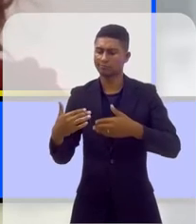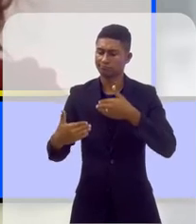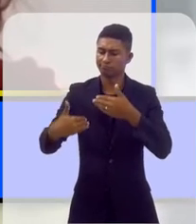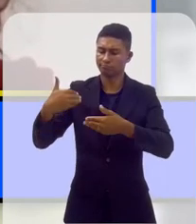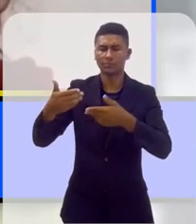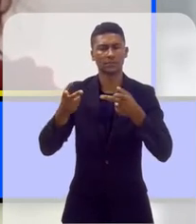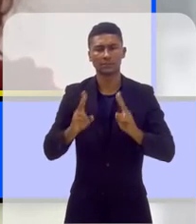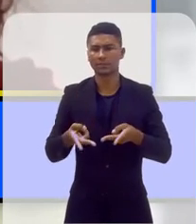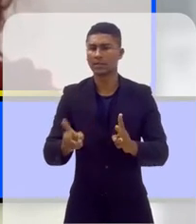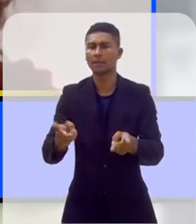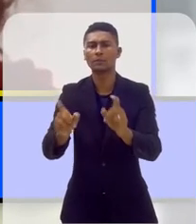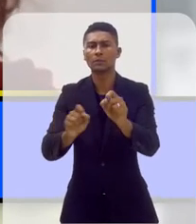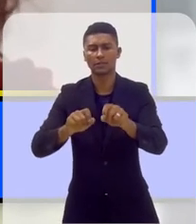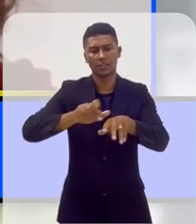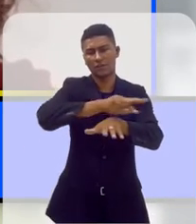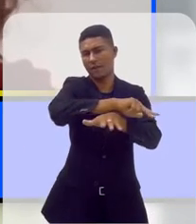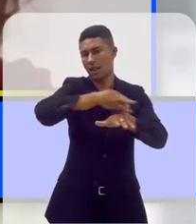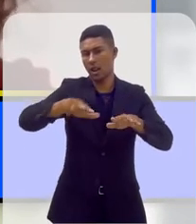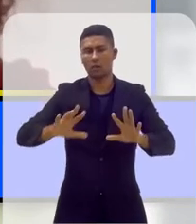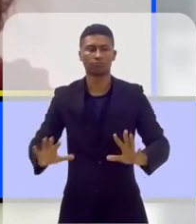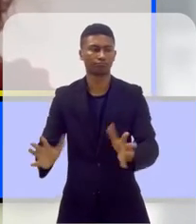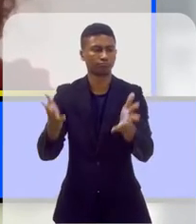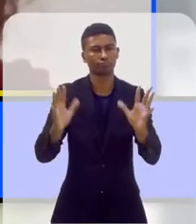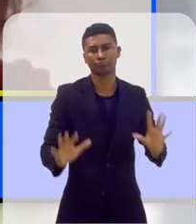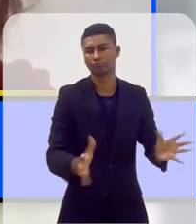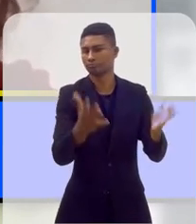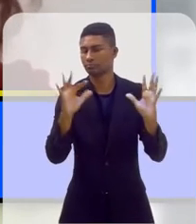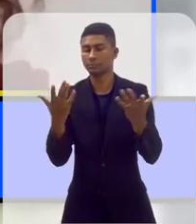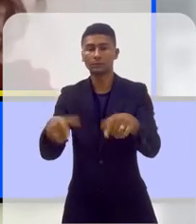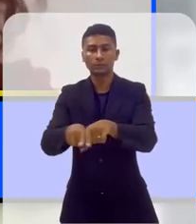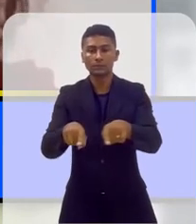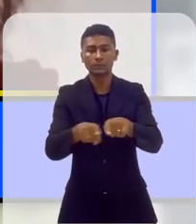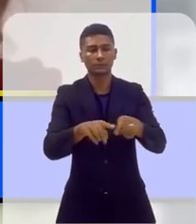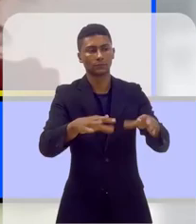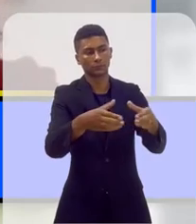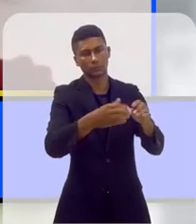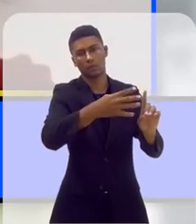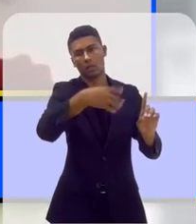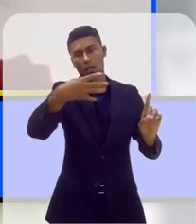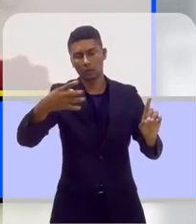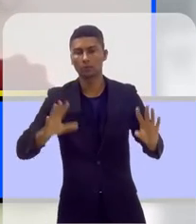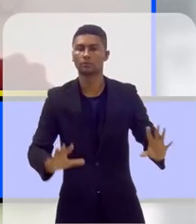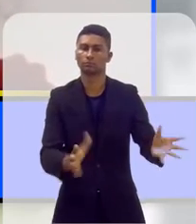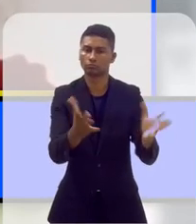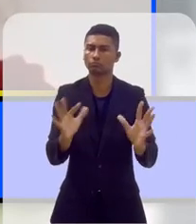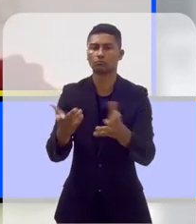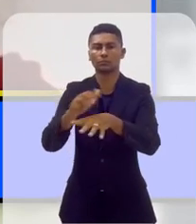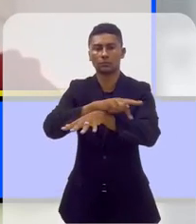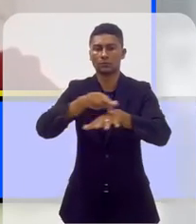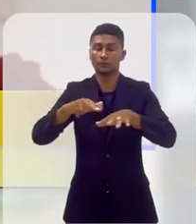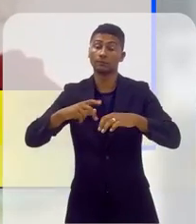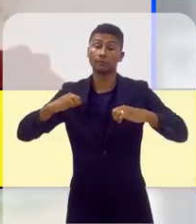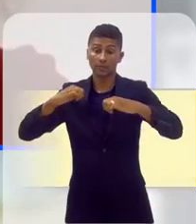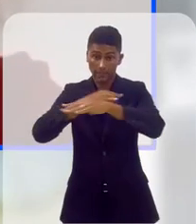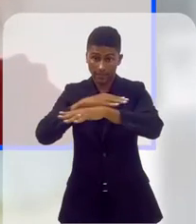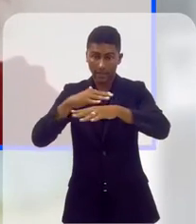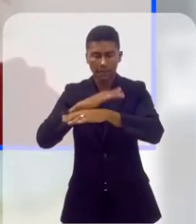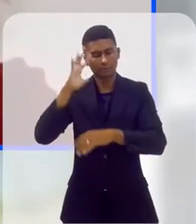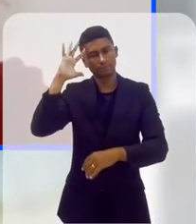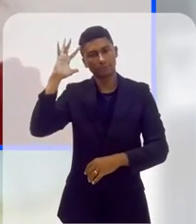gestões muito progressistas que acreditam, defendem e promovem a diversidade, inclusive a diversidade LGBTQIA+.